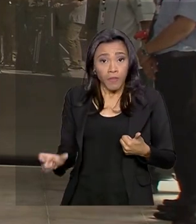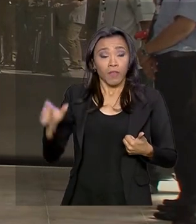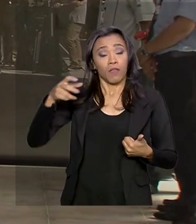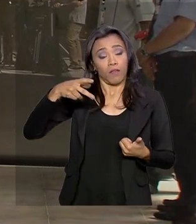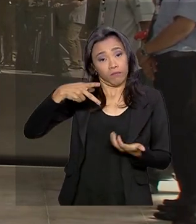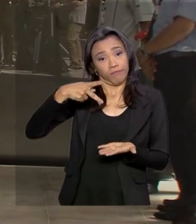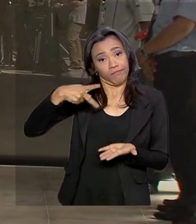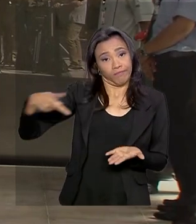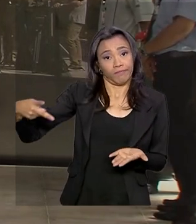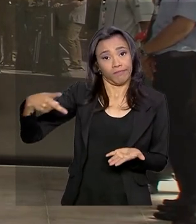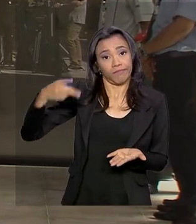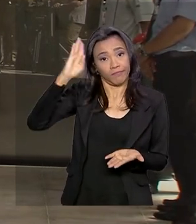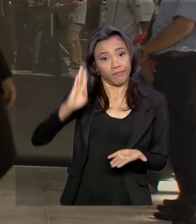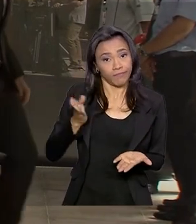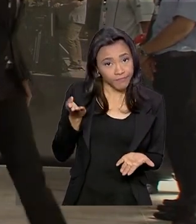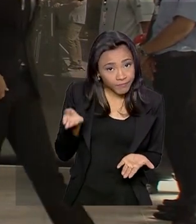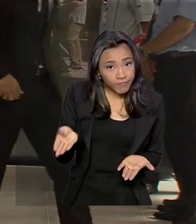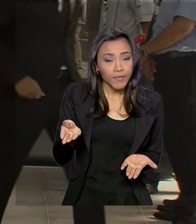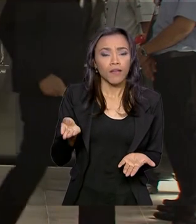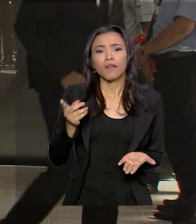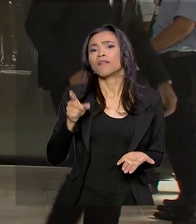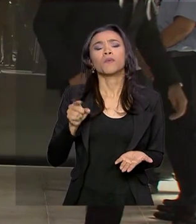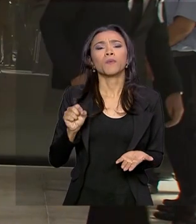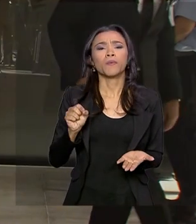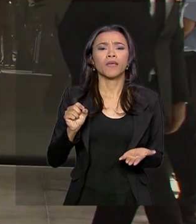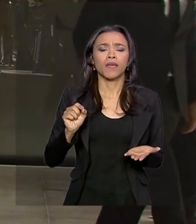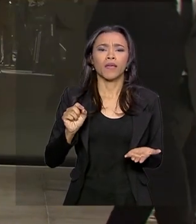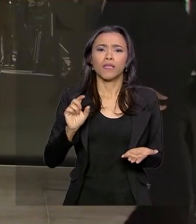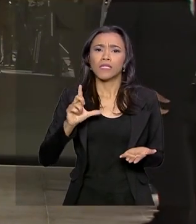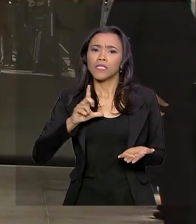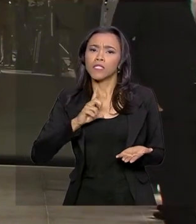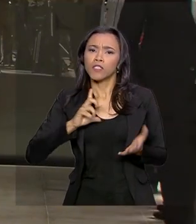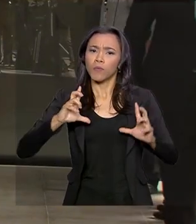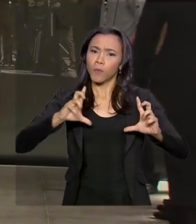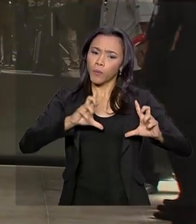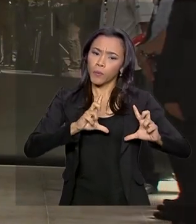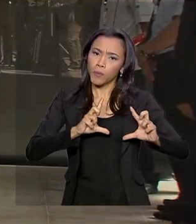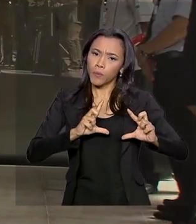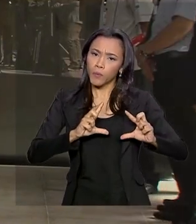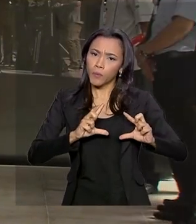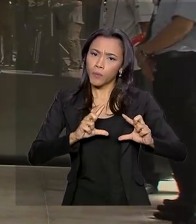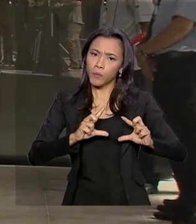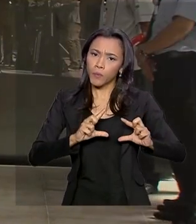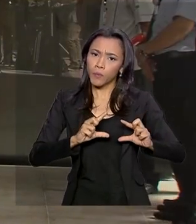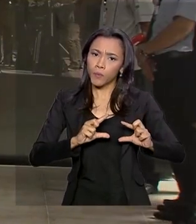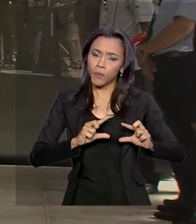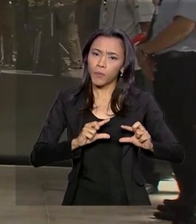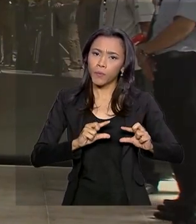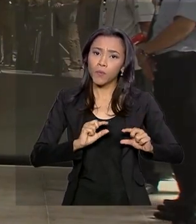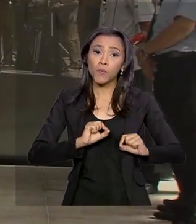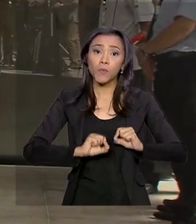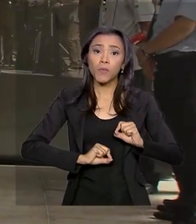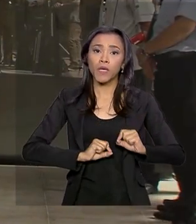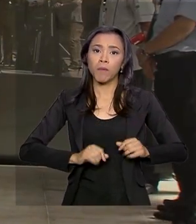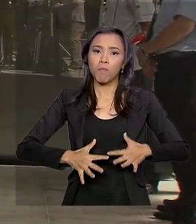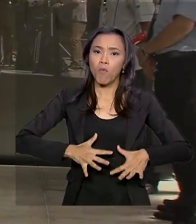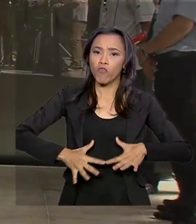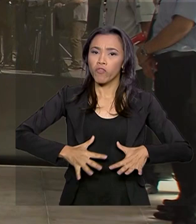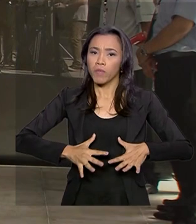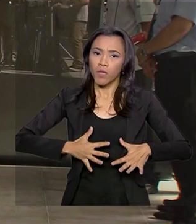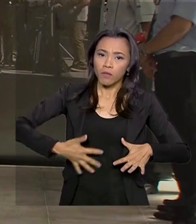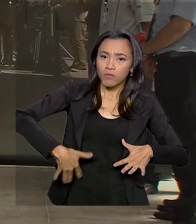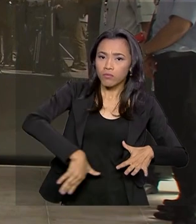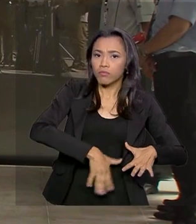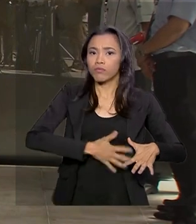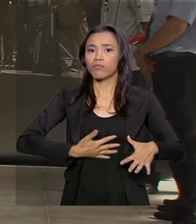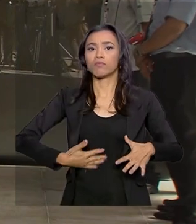república evoluiu para uma lentificação, ou seja, uma diminuição da velocidade dos movimentos intestinais. E ele apresenta